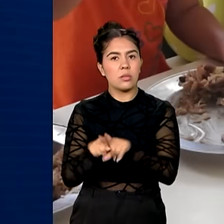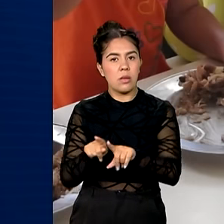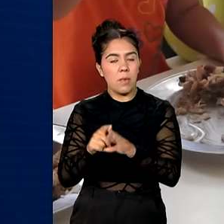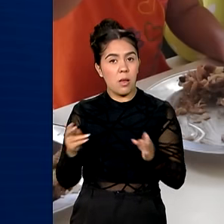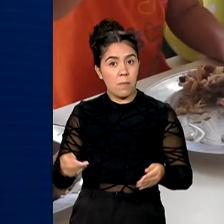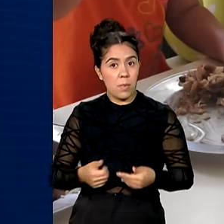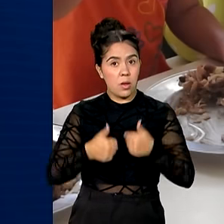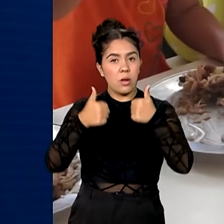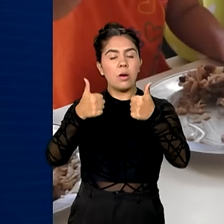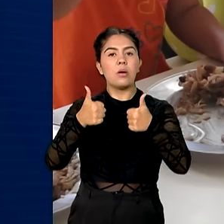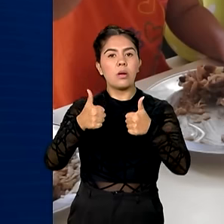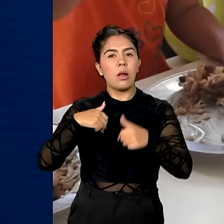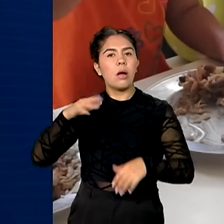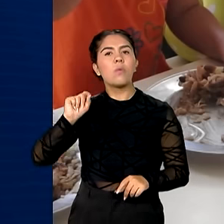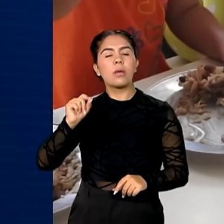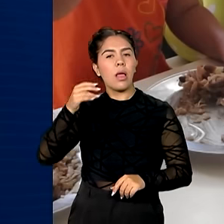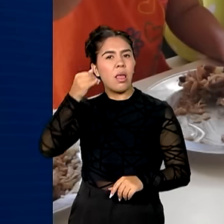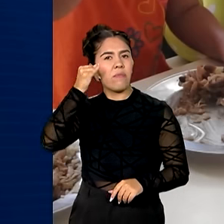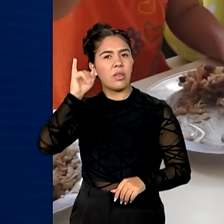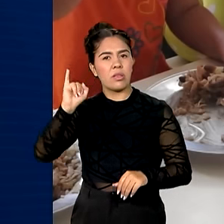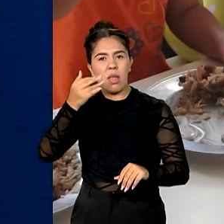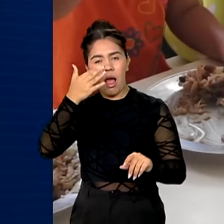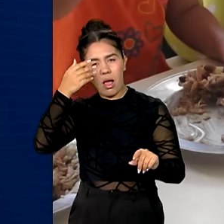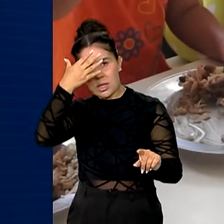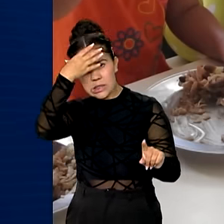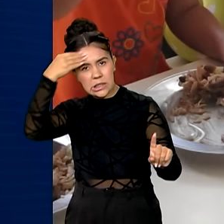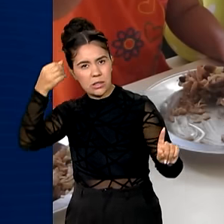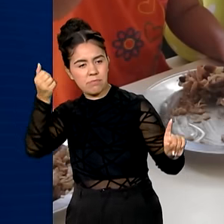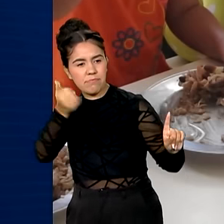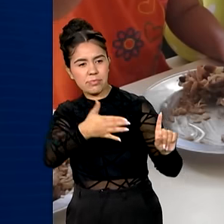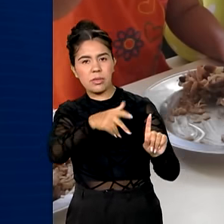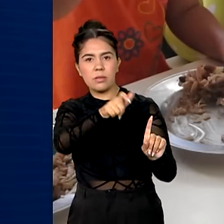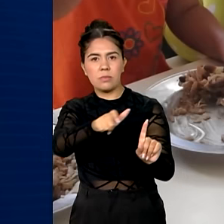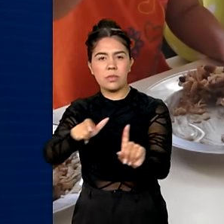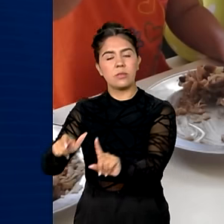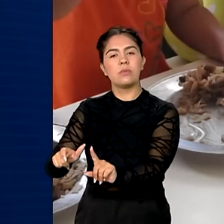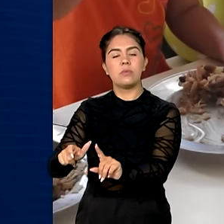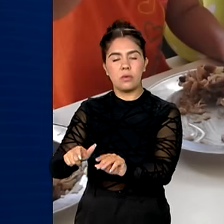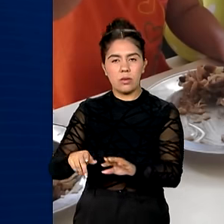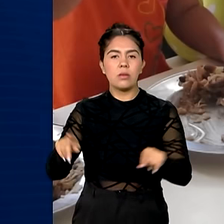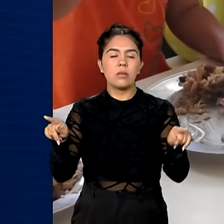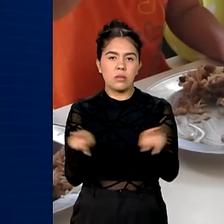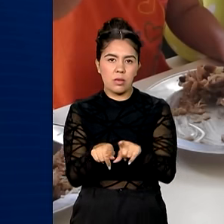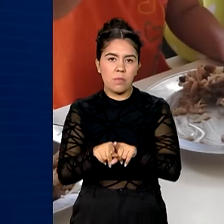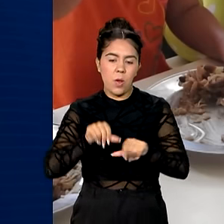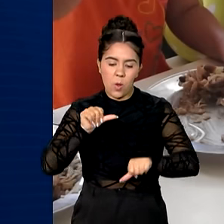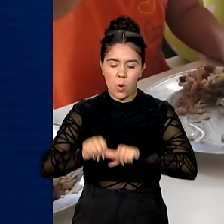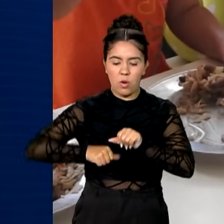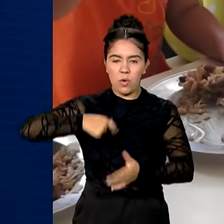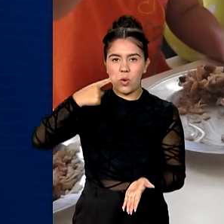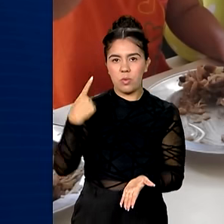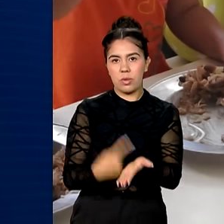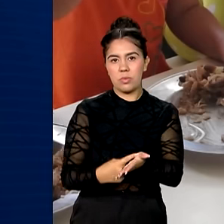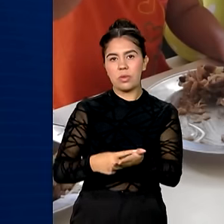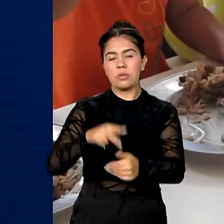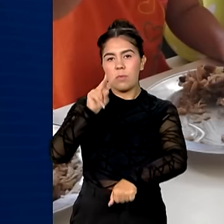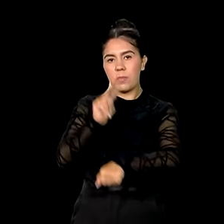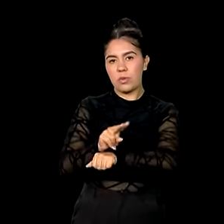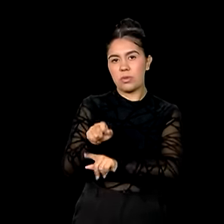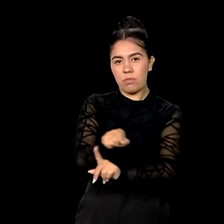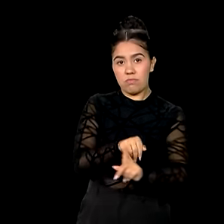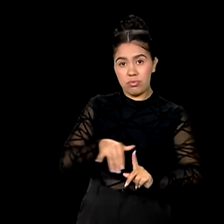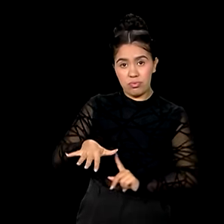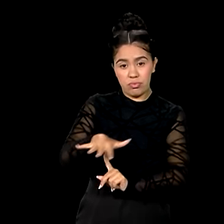de não deixar ninguém para trás como centro das políticas públicas e renovar o compromisso com a proteção do meio ambiente.